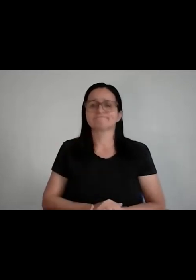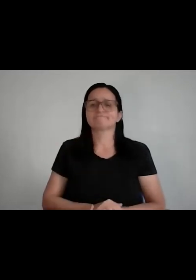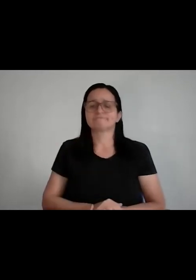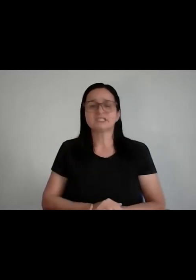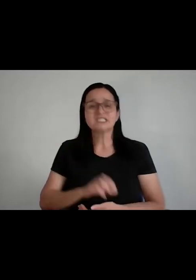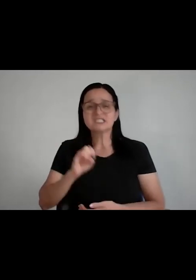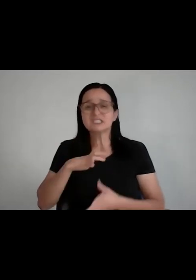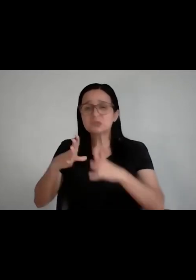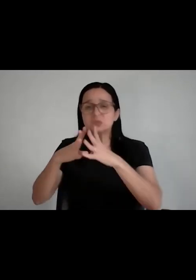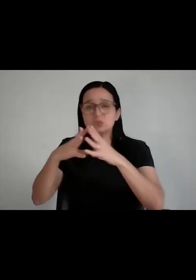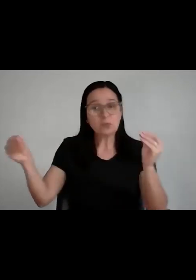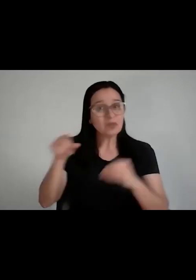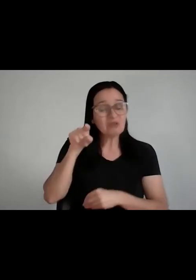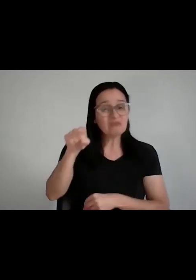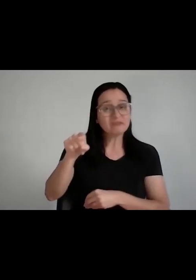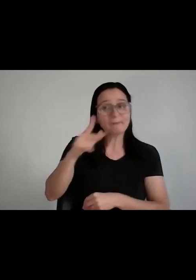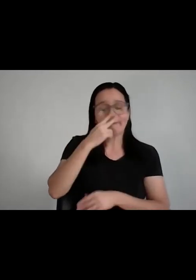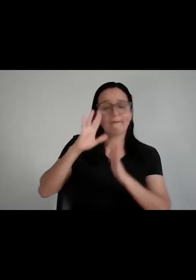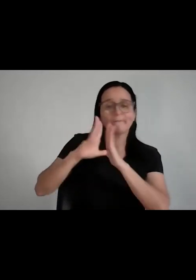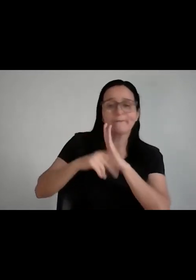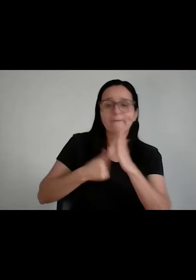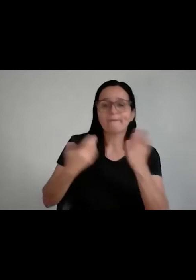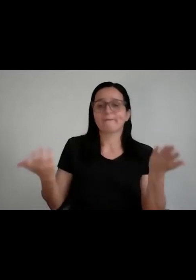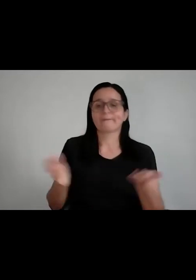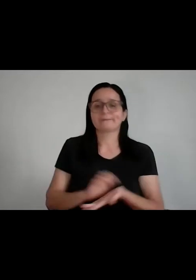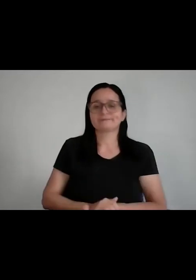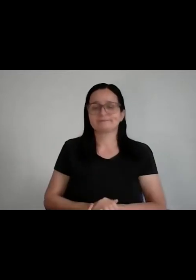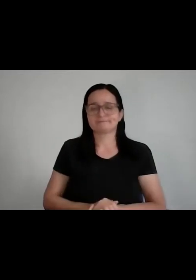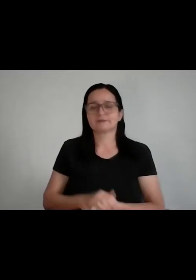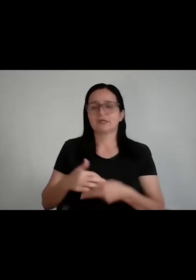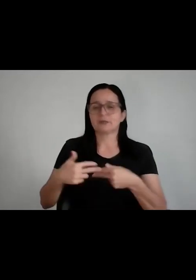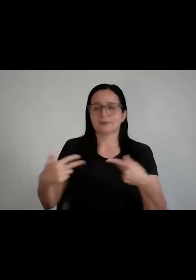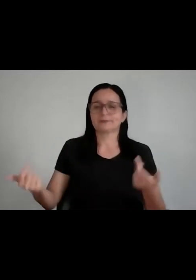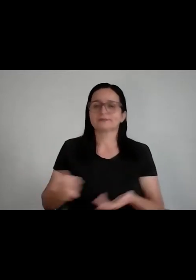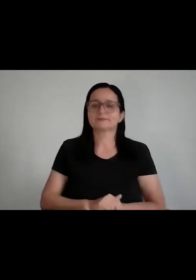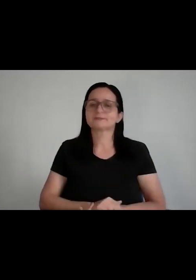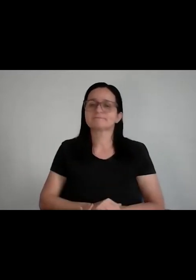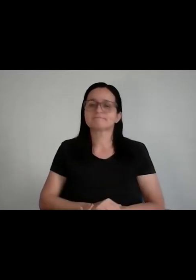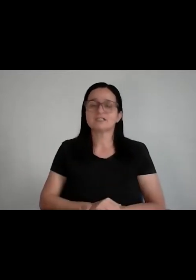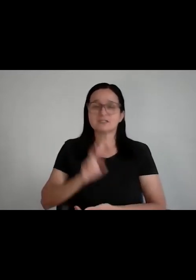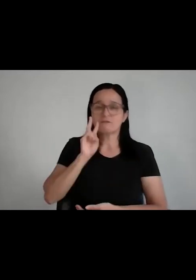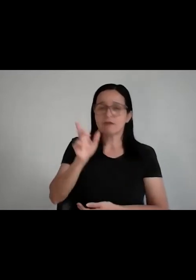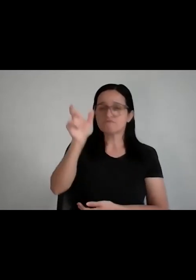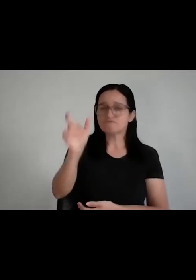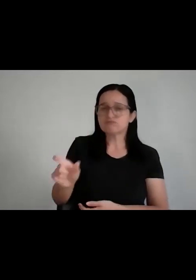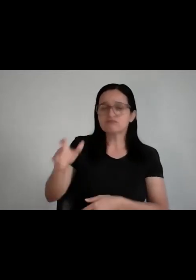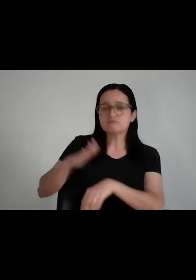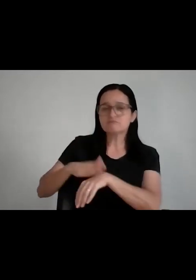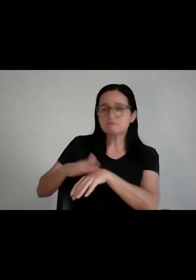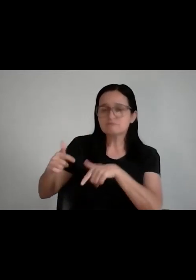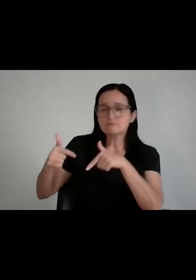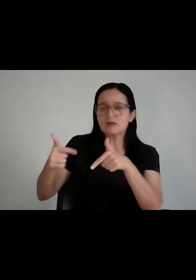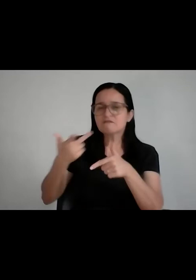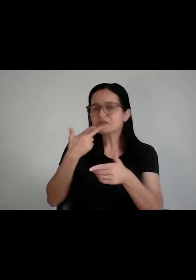ambiente, eu acho que você é o suspeito padrão e eu só te reconheço na operação, base da pirâmide. Eu não te